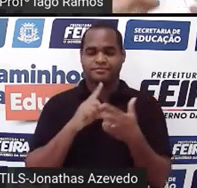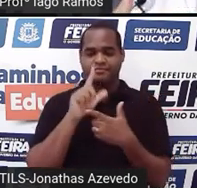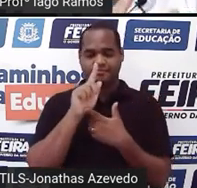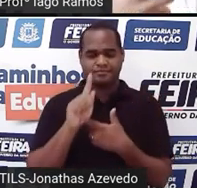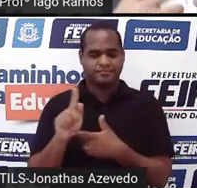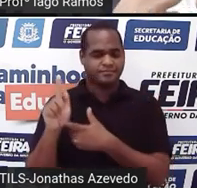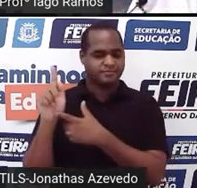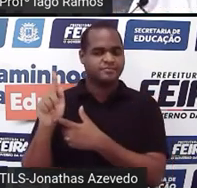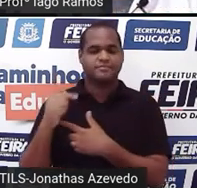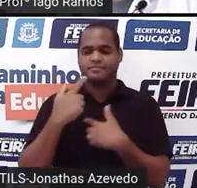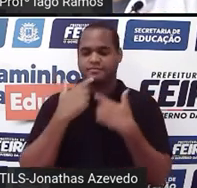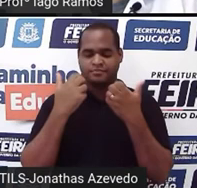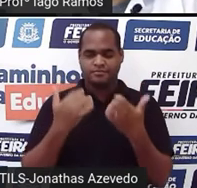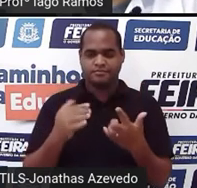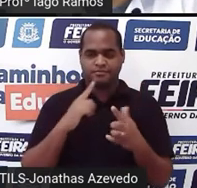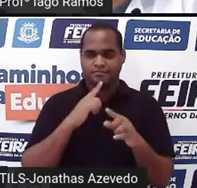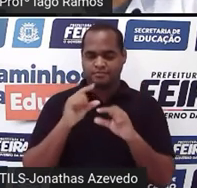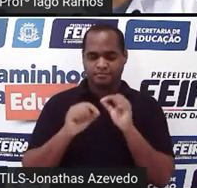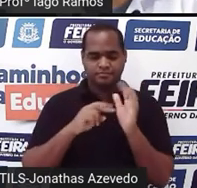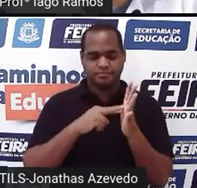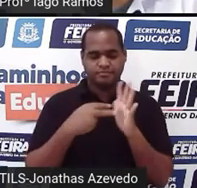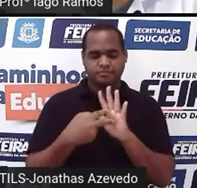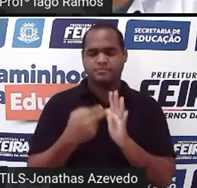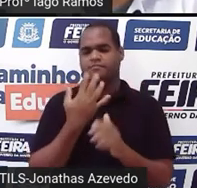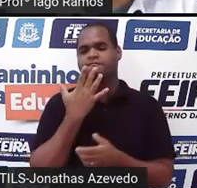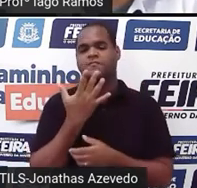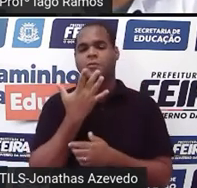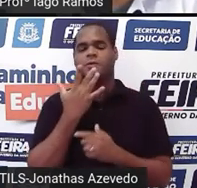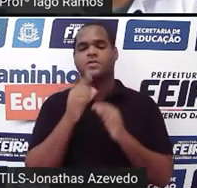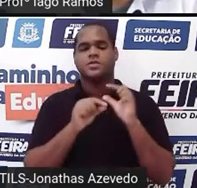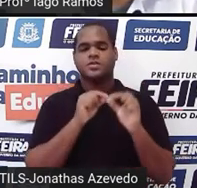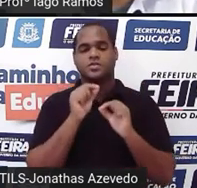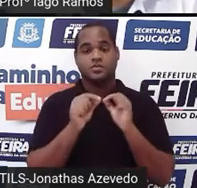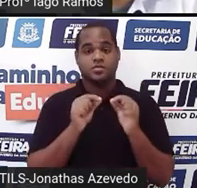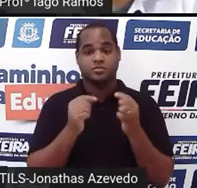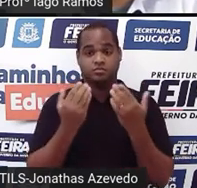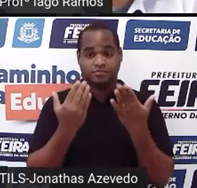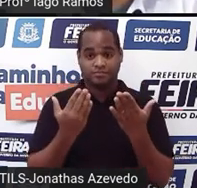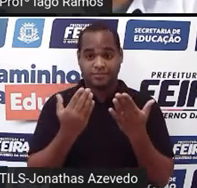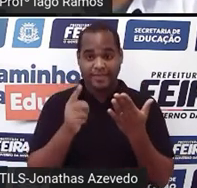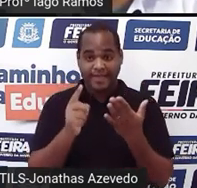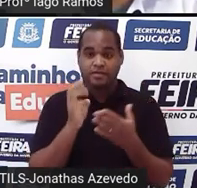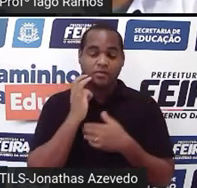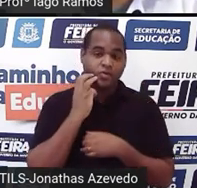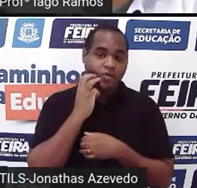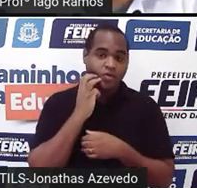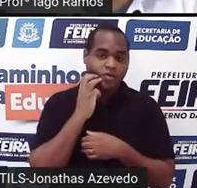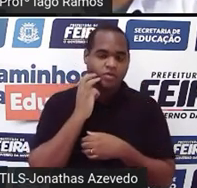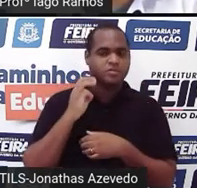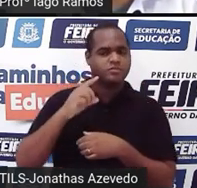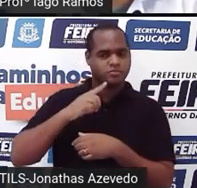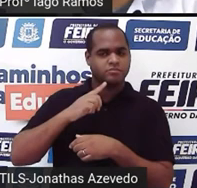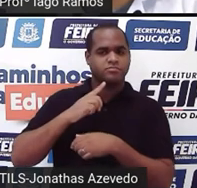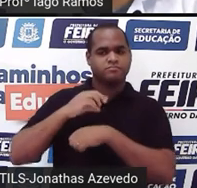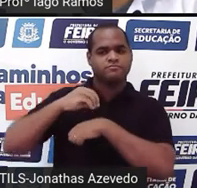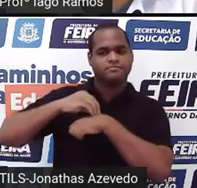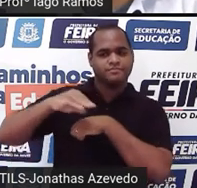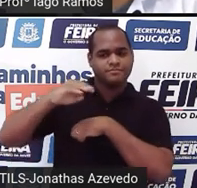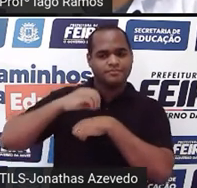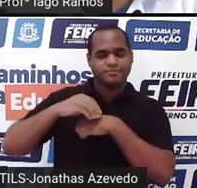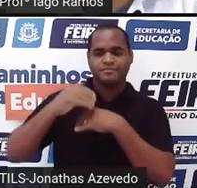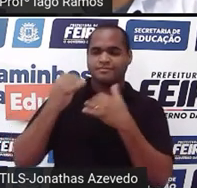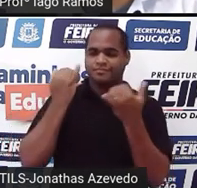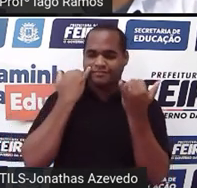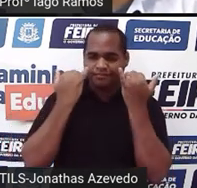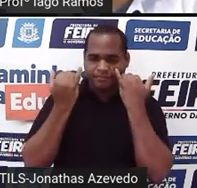legenda diz, né, o significado de cada cor, nesse caso aqui, ó, a parte rosa são informações sobre o ano